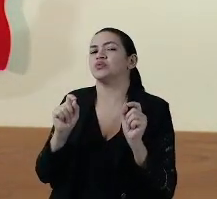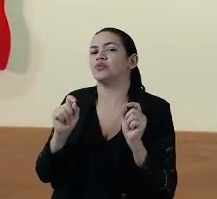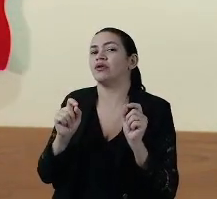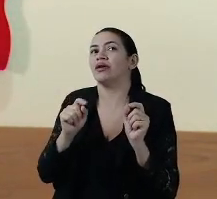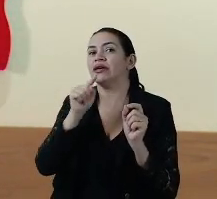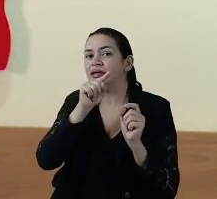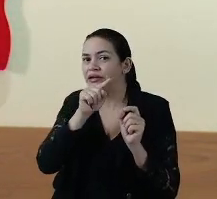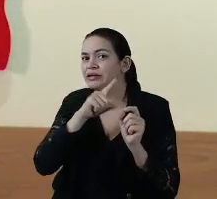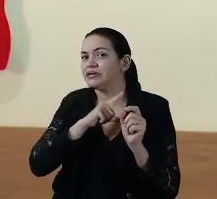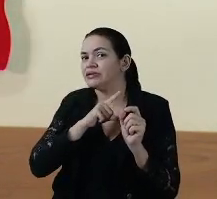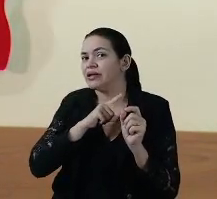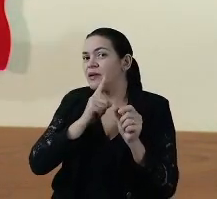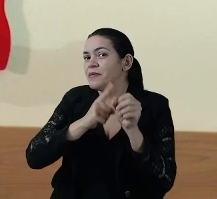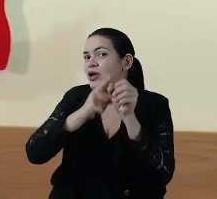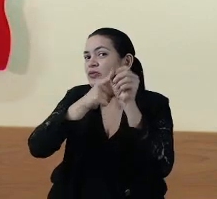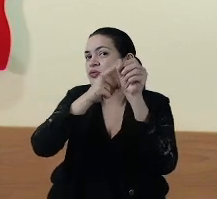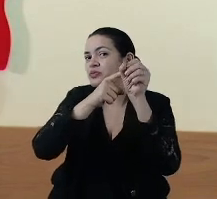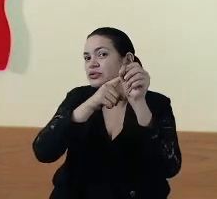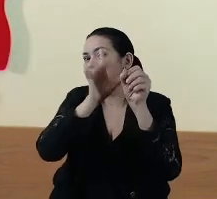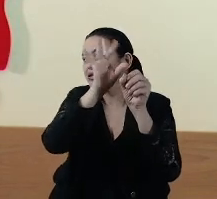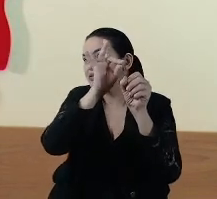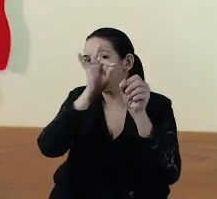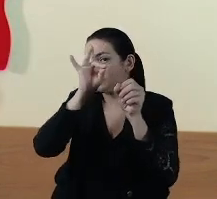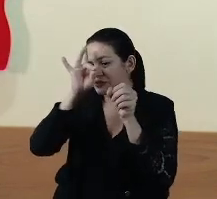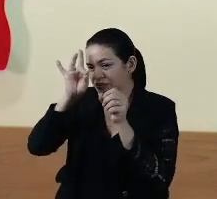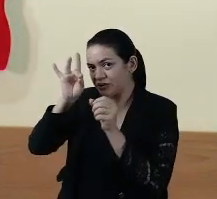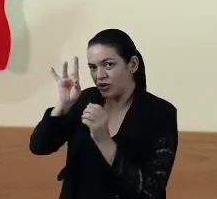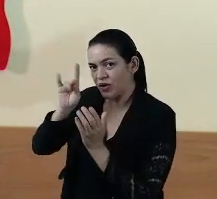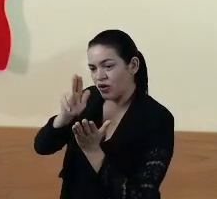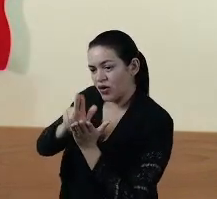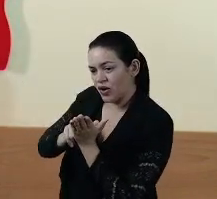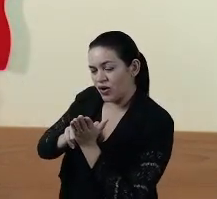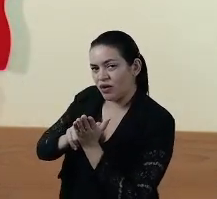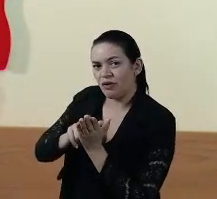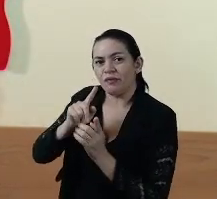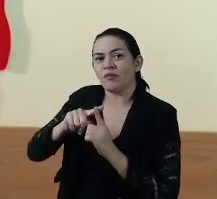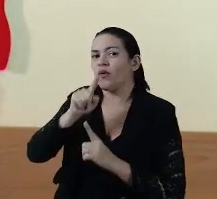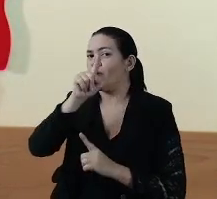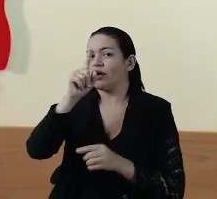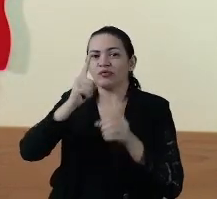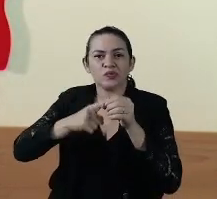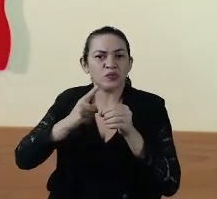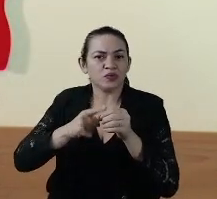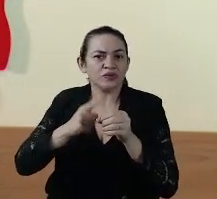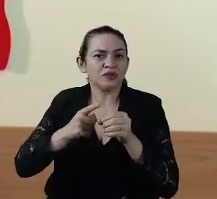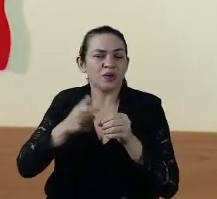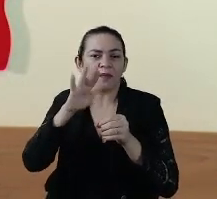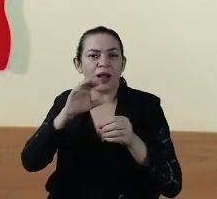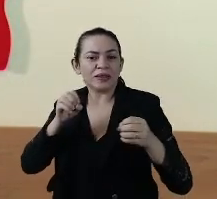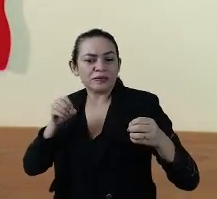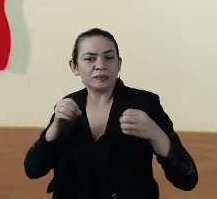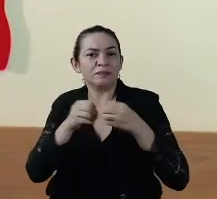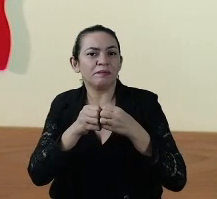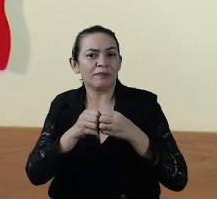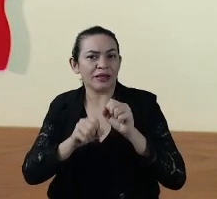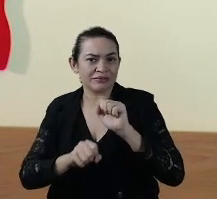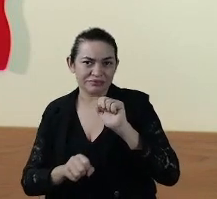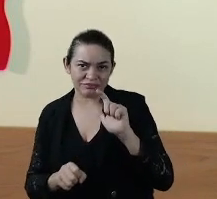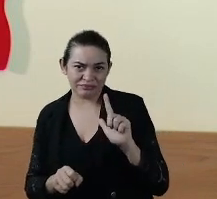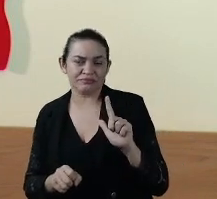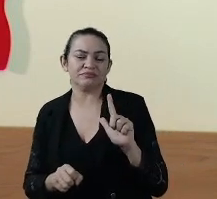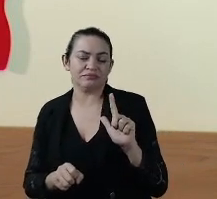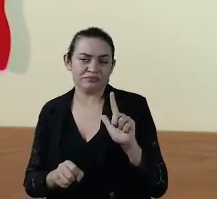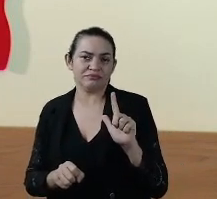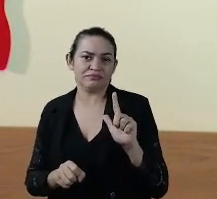trazidos pelos municípios, que não disponham de meios, municípios mais próximos a São Luís.